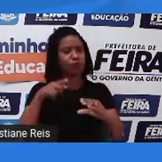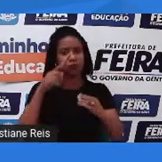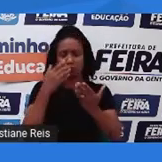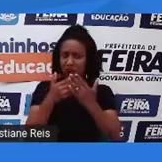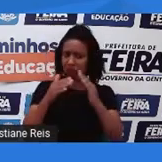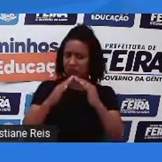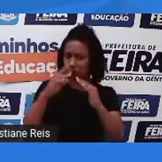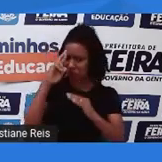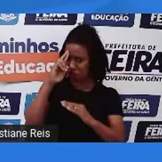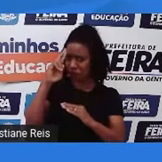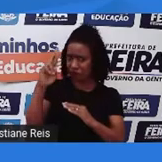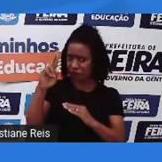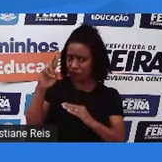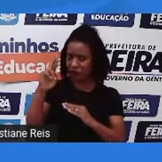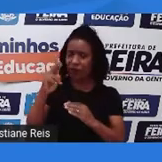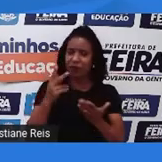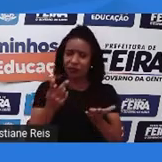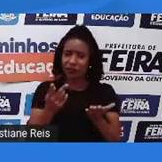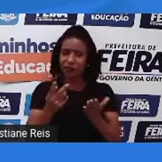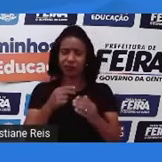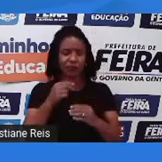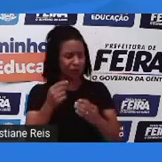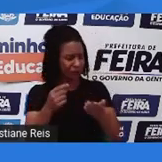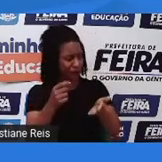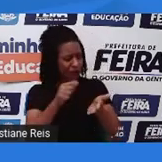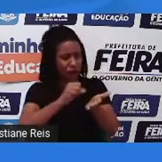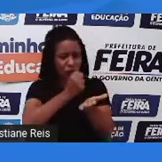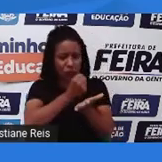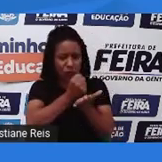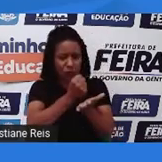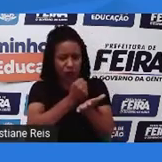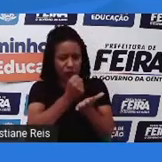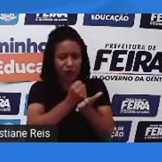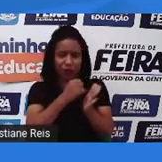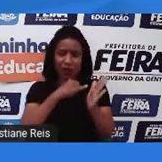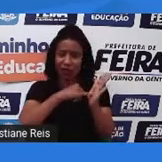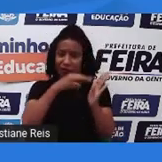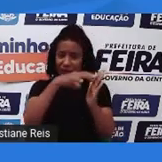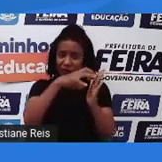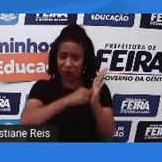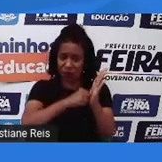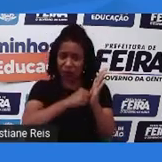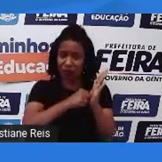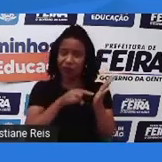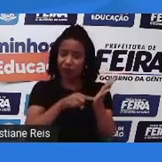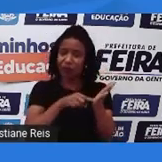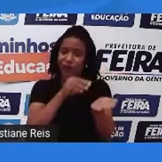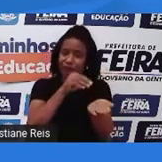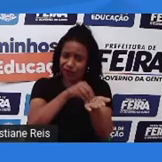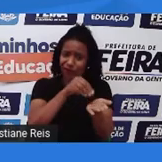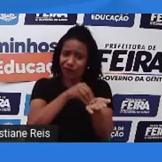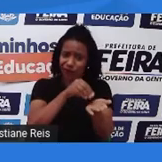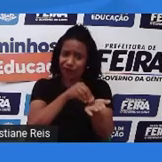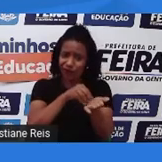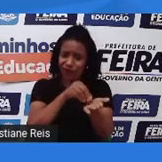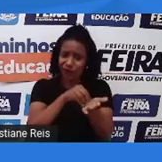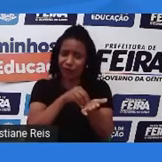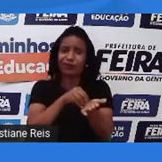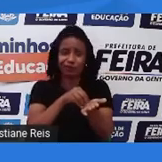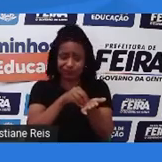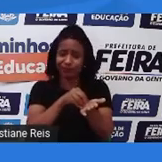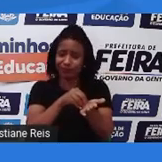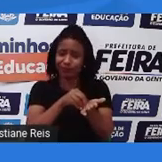da burocracia, da papelada da escola, da matrícula, e que ele precisa verificar o seu seguro